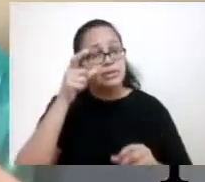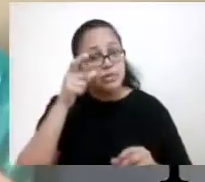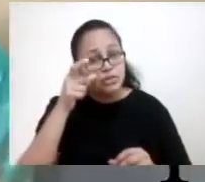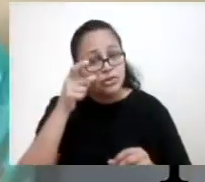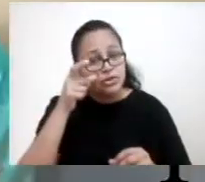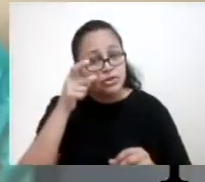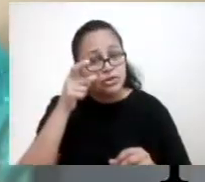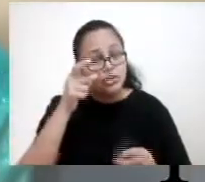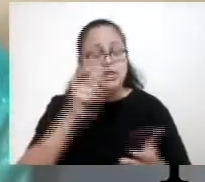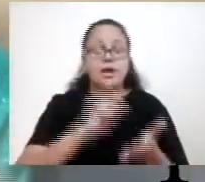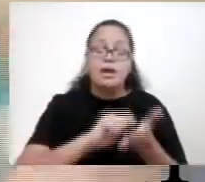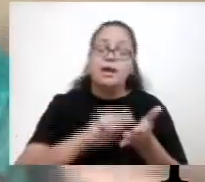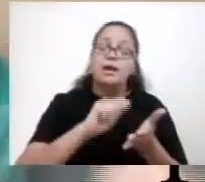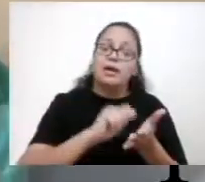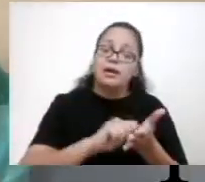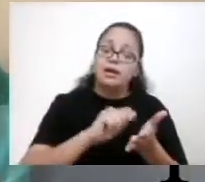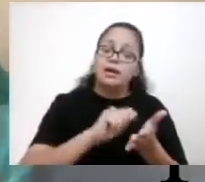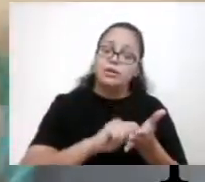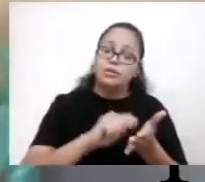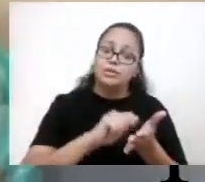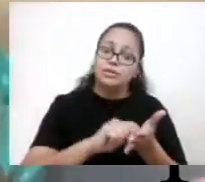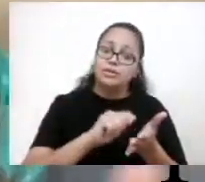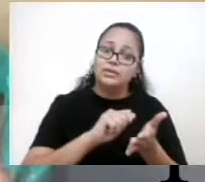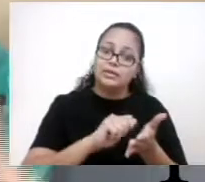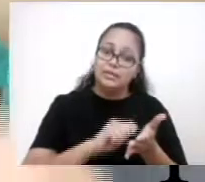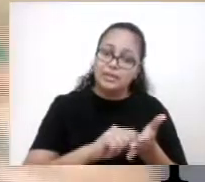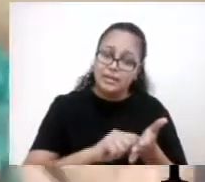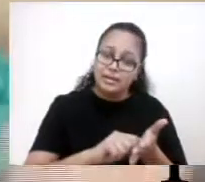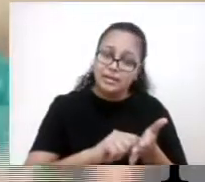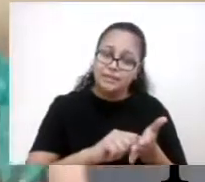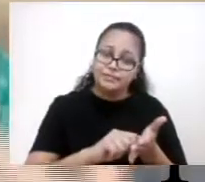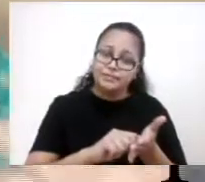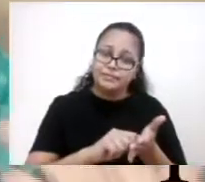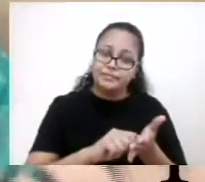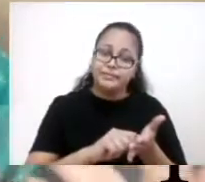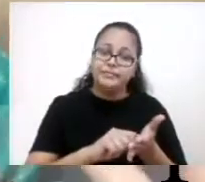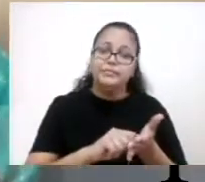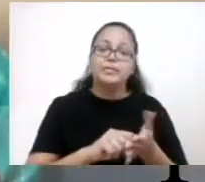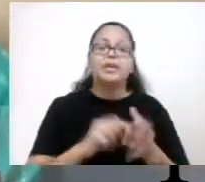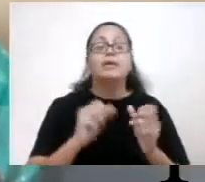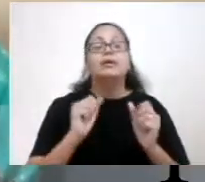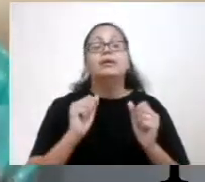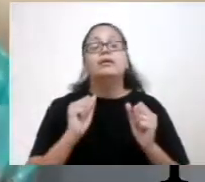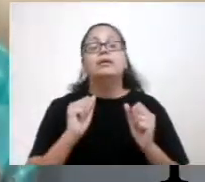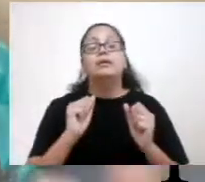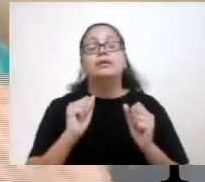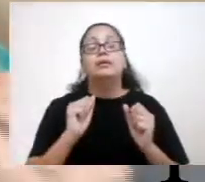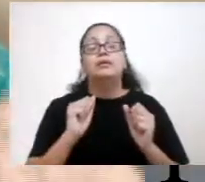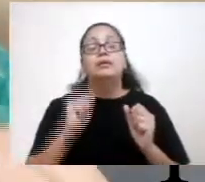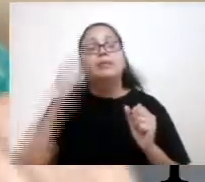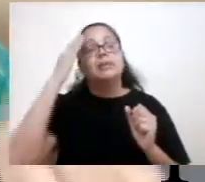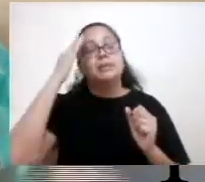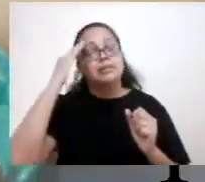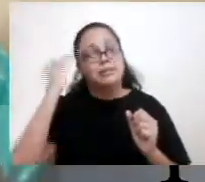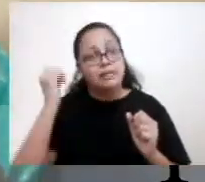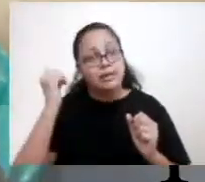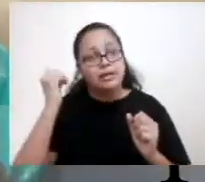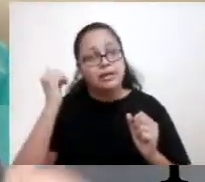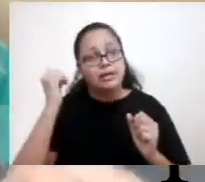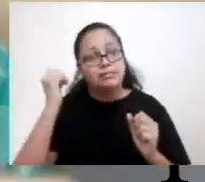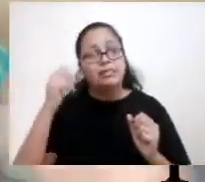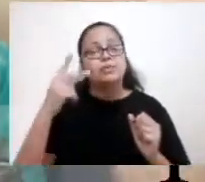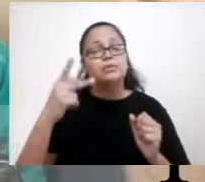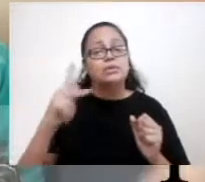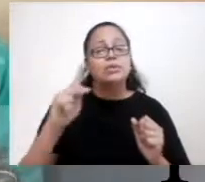possa anotar, para que ela, se for uma menina, possa assistir, para que ela possa anotar, para que ela saiba